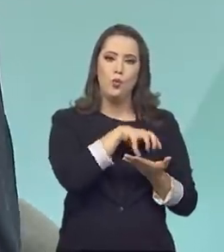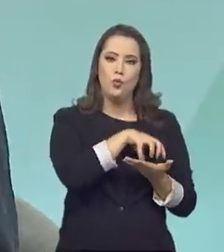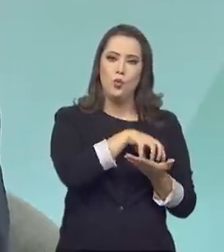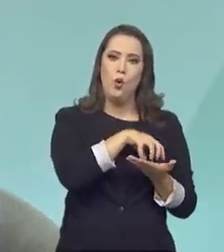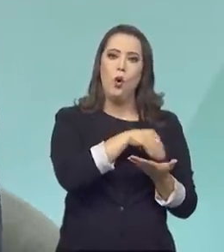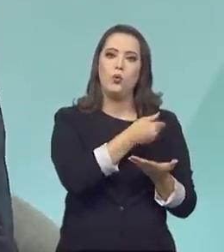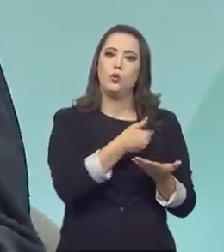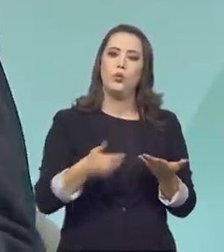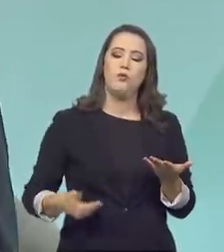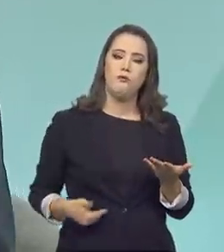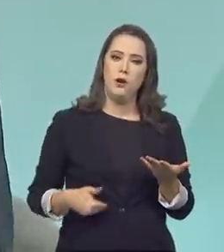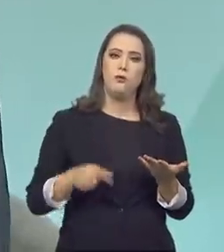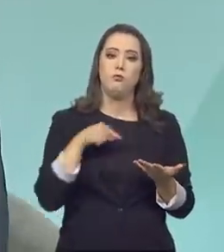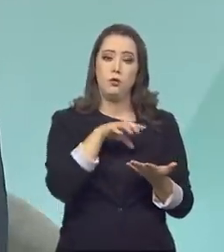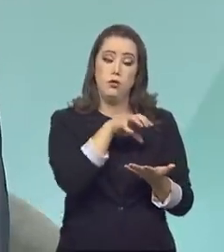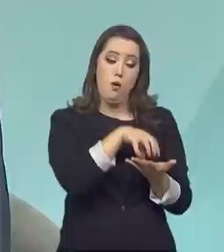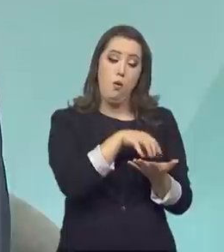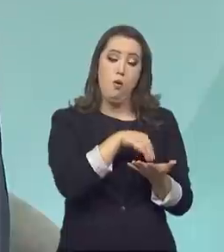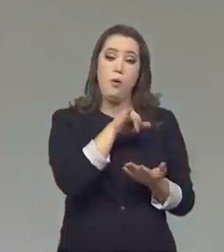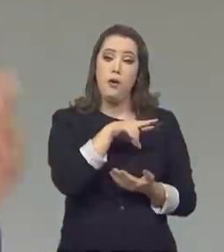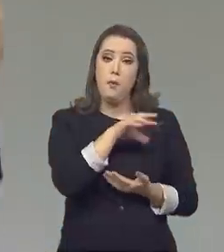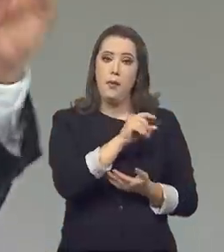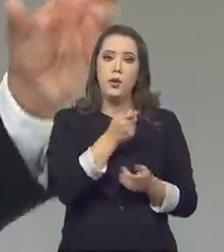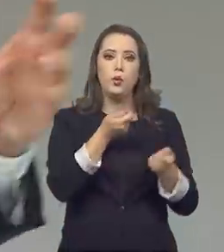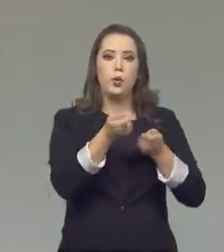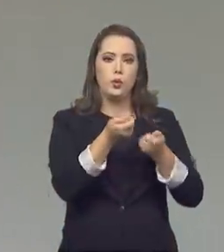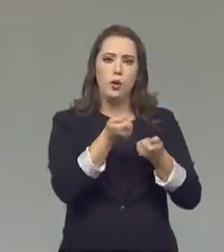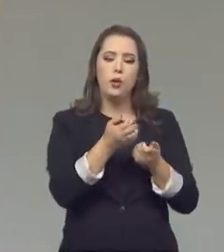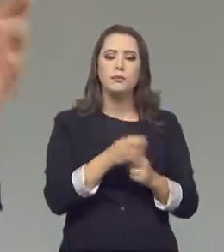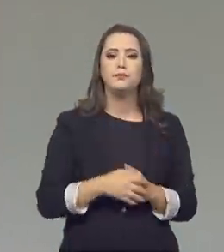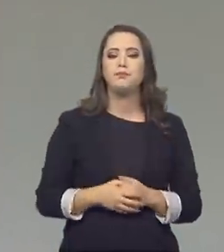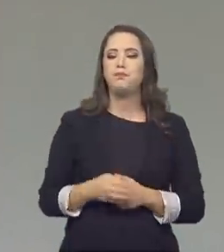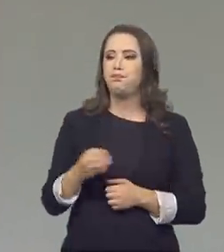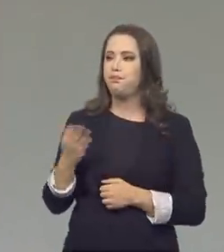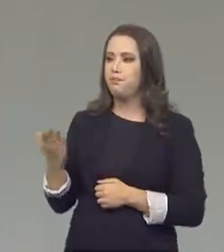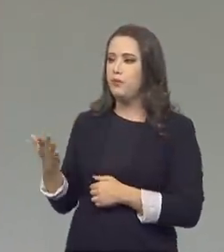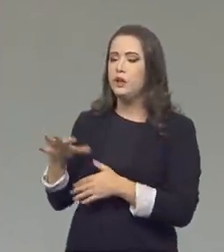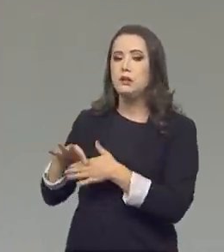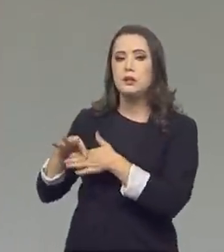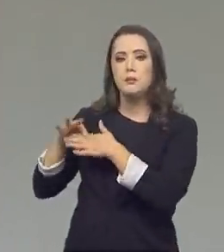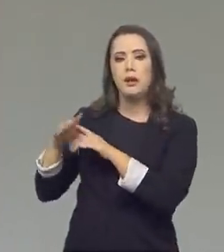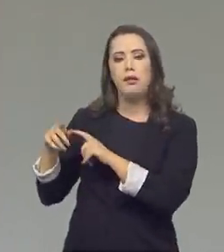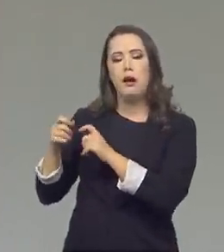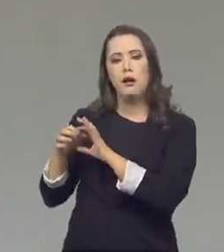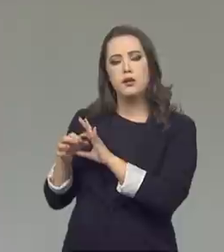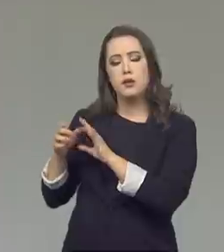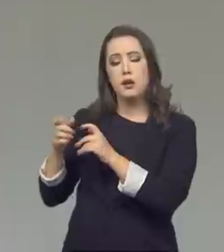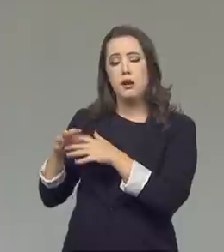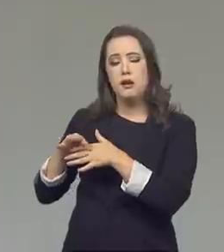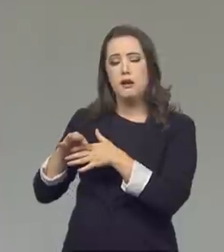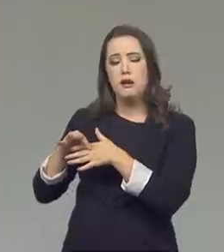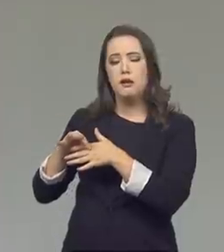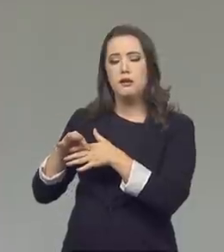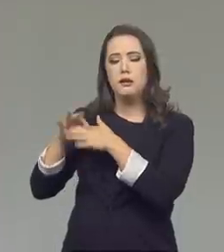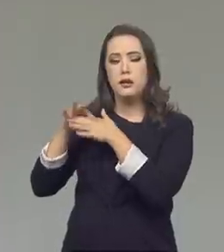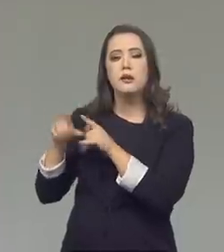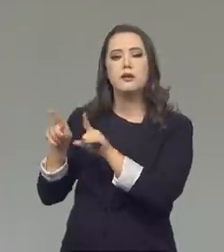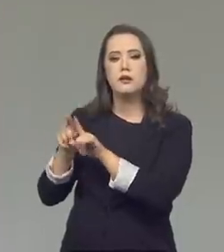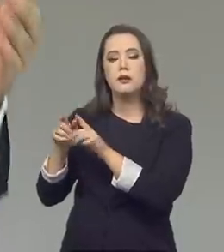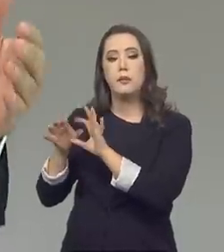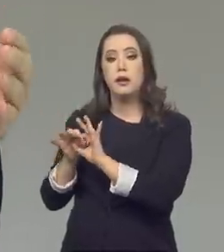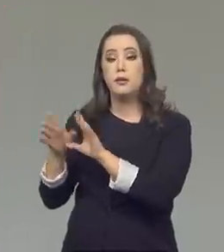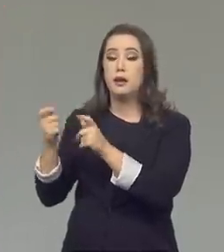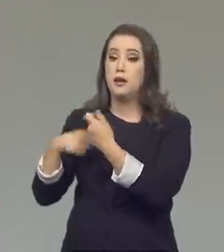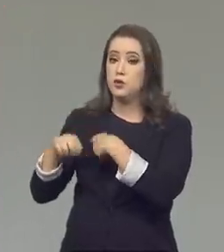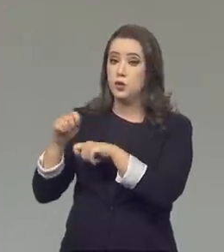supervisão, faz a governança desse sistema. Essa questão da governança e da liberdade econômica também são dois pressupostos do